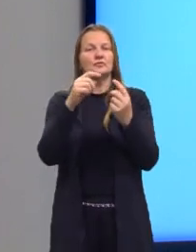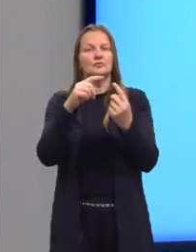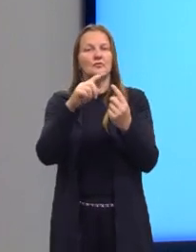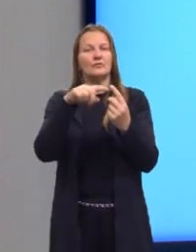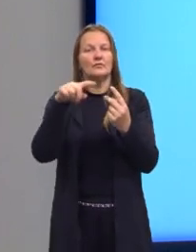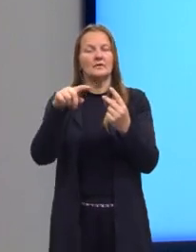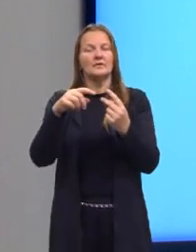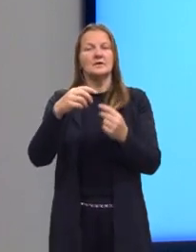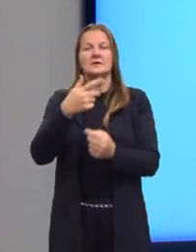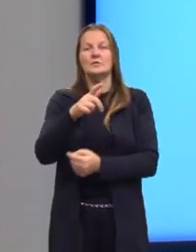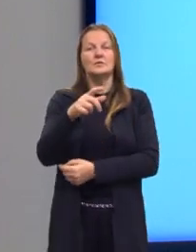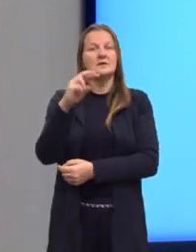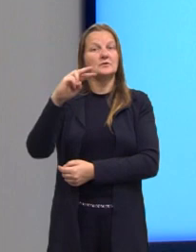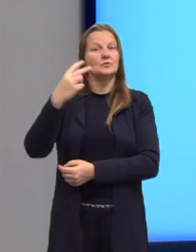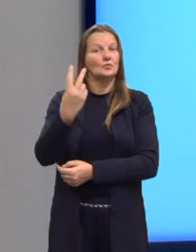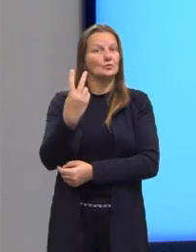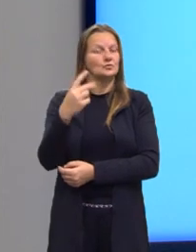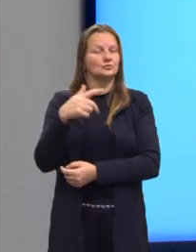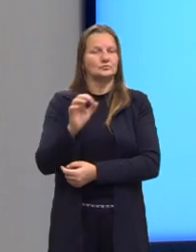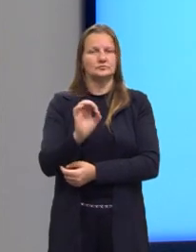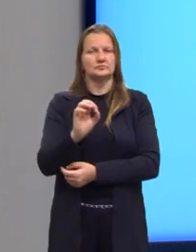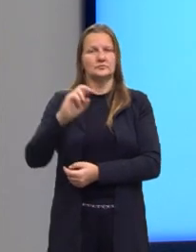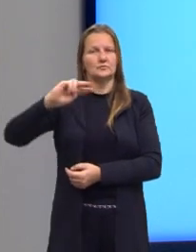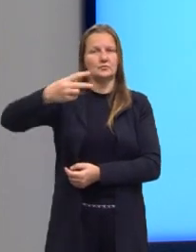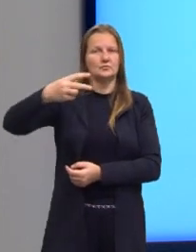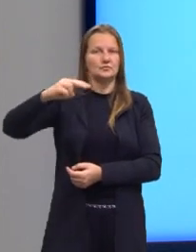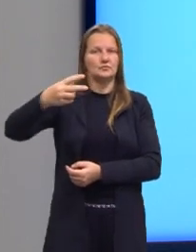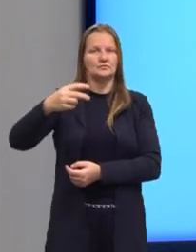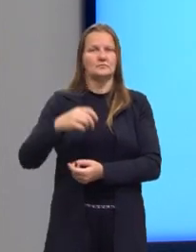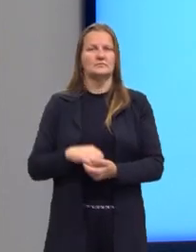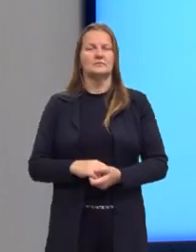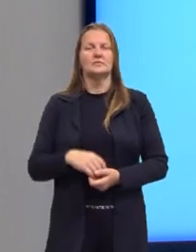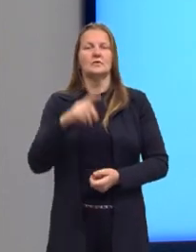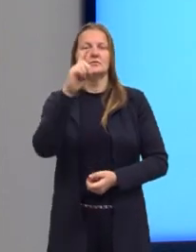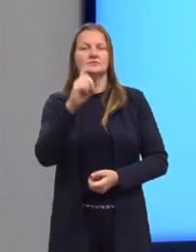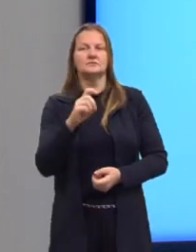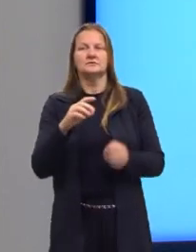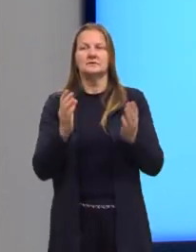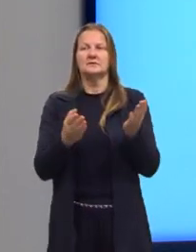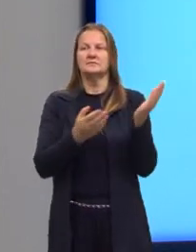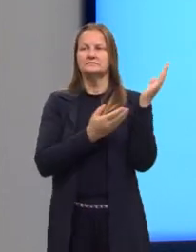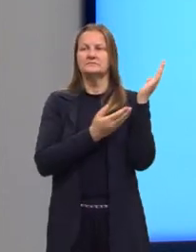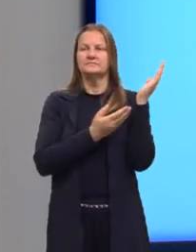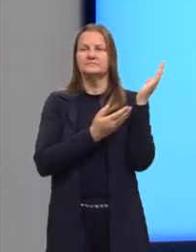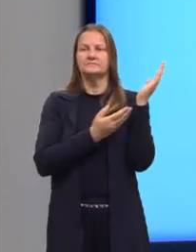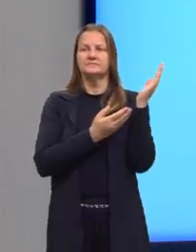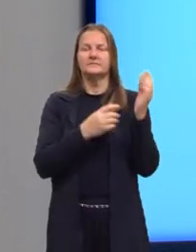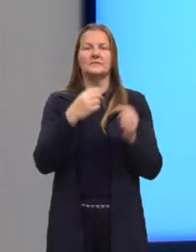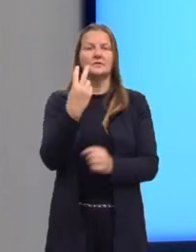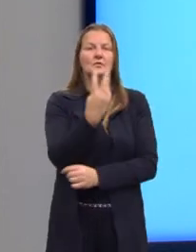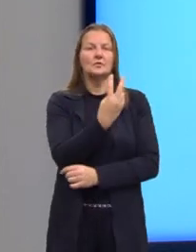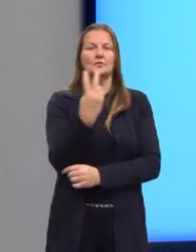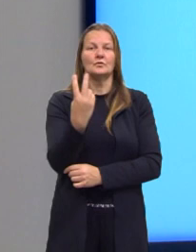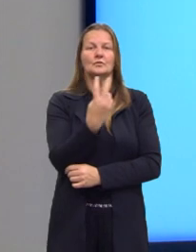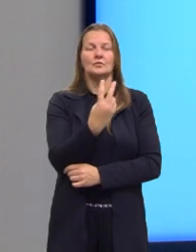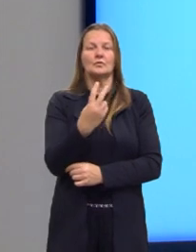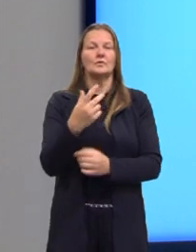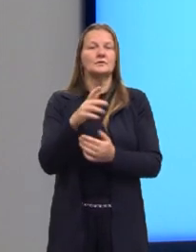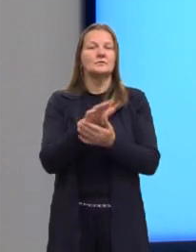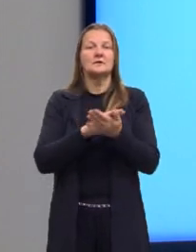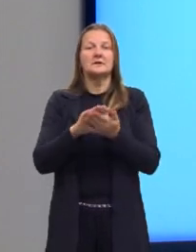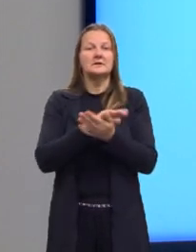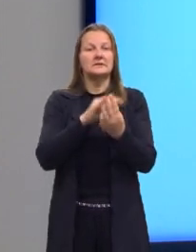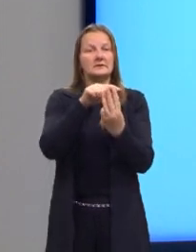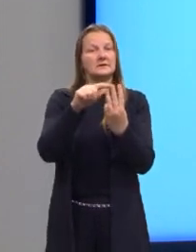sem o expoente 2, né? Ou, então, acompanharia o X. Mas, aqui nós temos dois termos só na nossa função